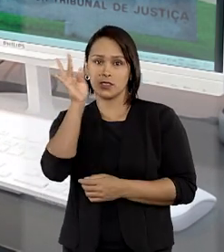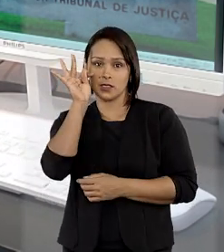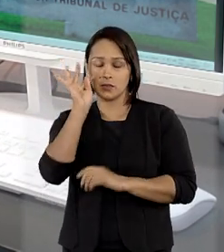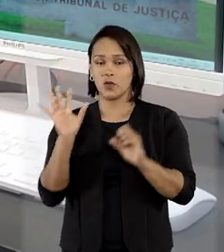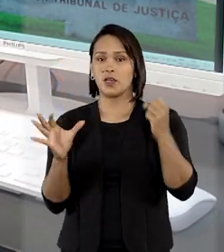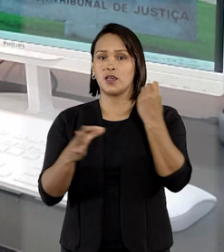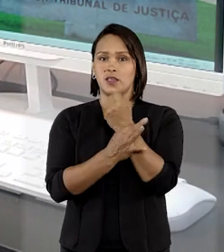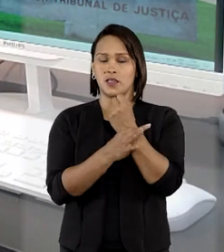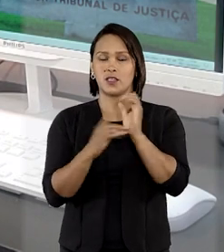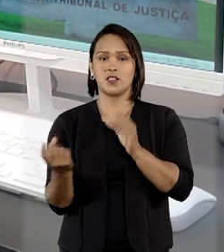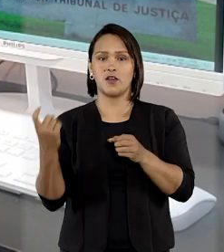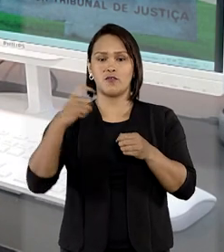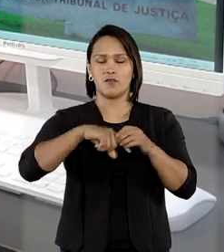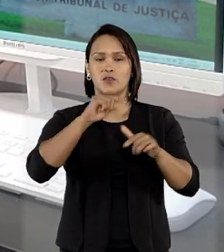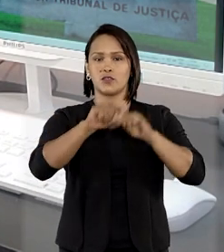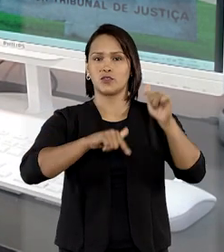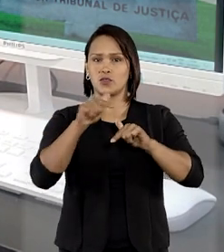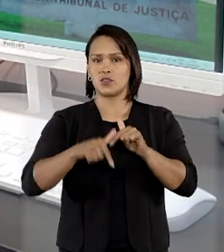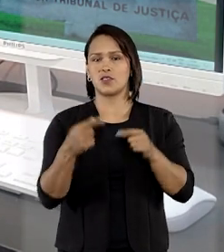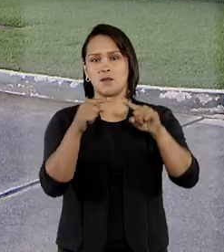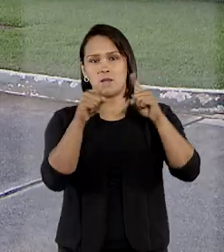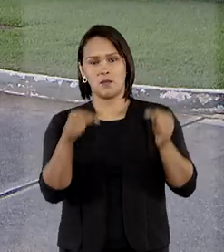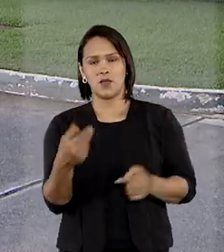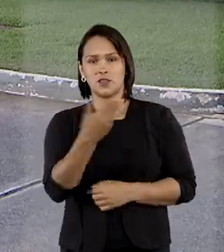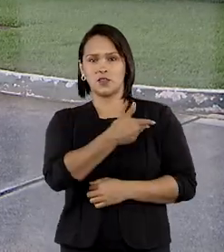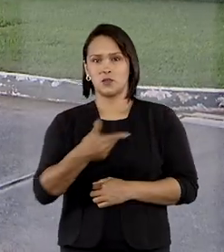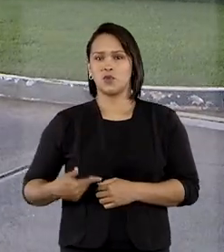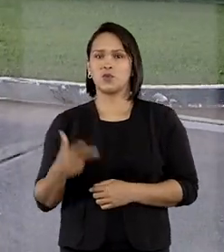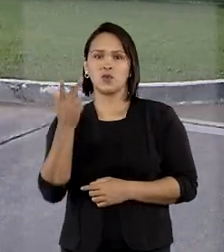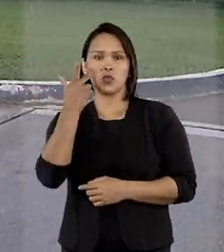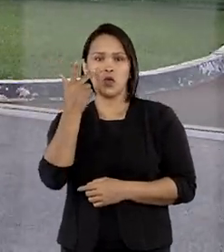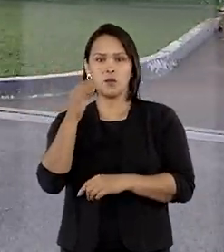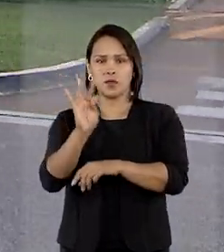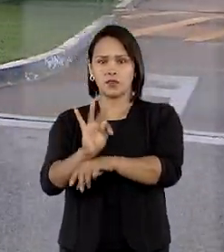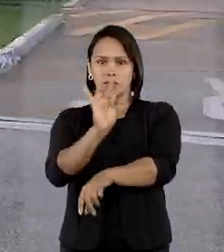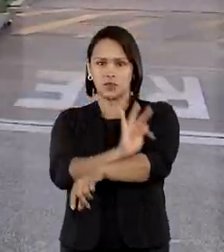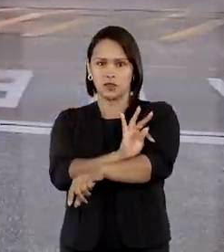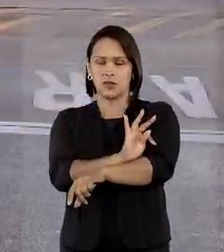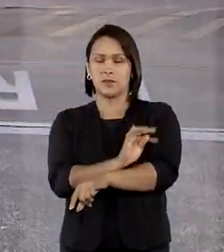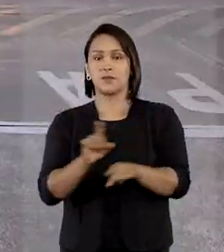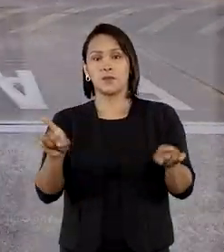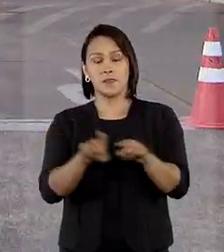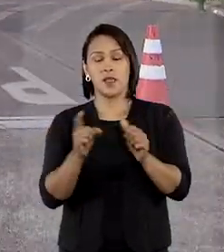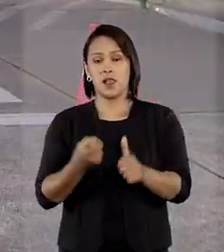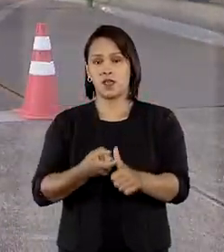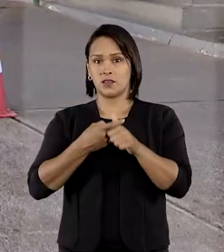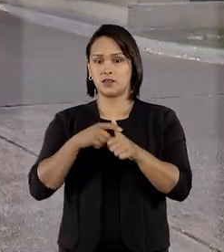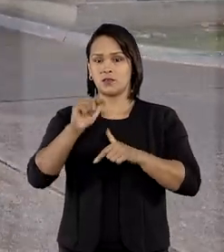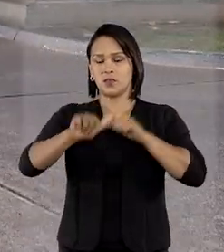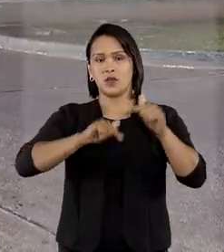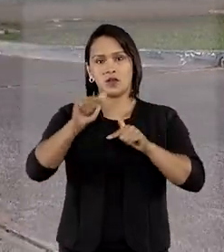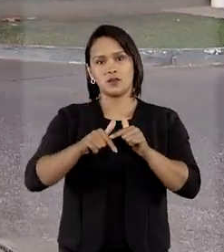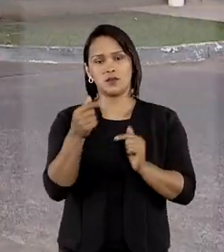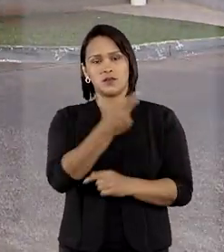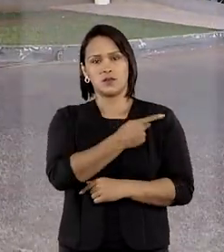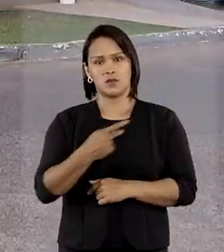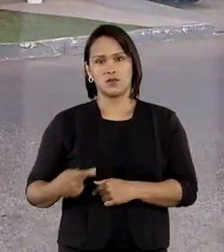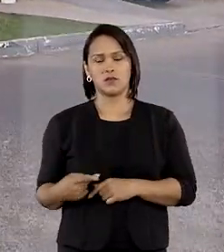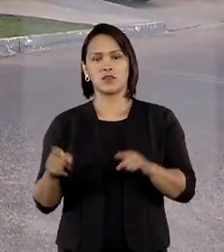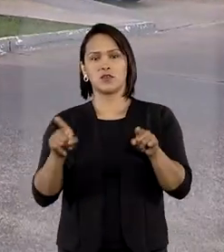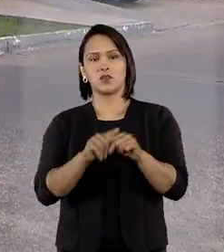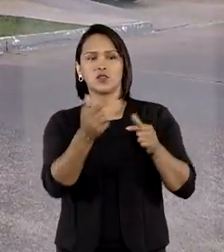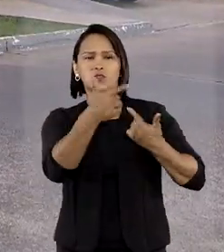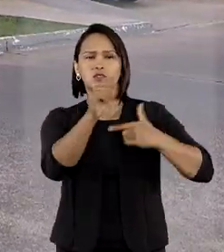atividades públicas normais no Tocantins. Além da suspensão do exercício da função do governador e de outros agentes